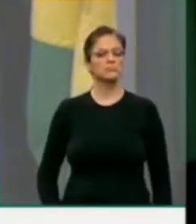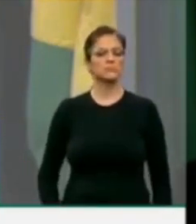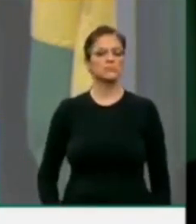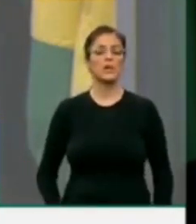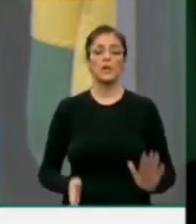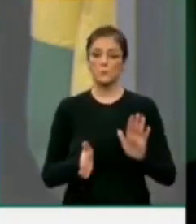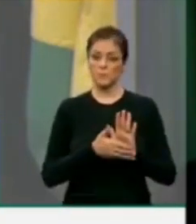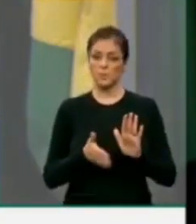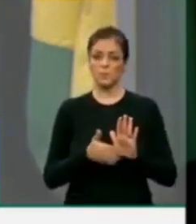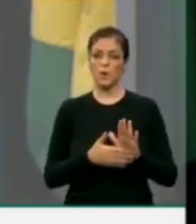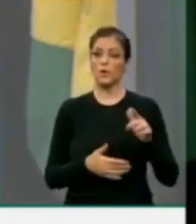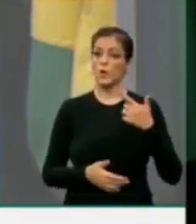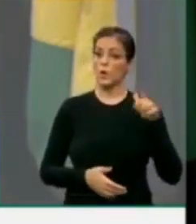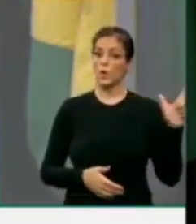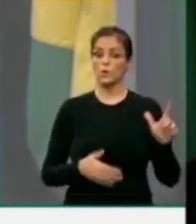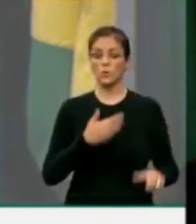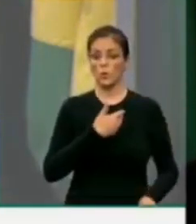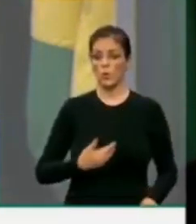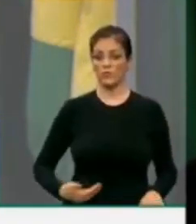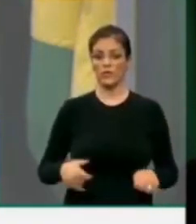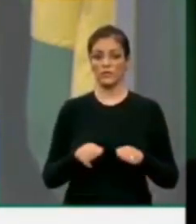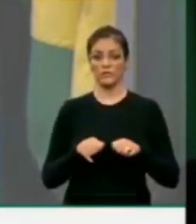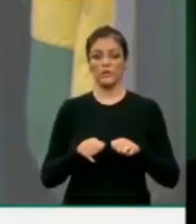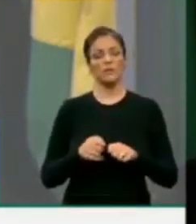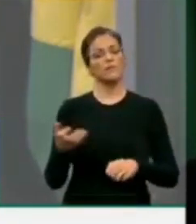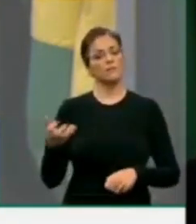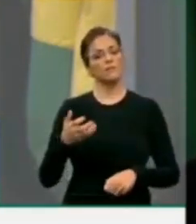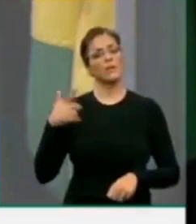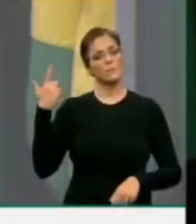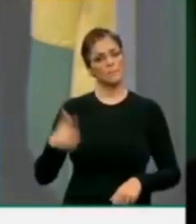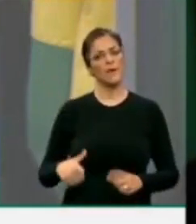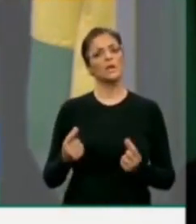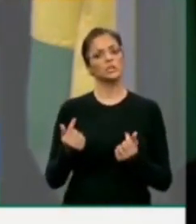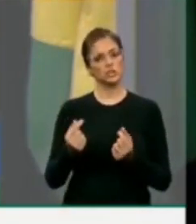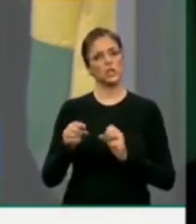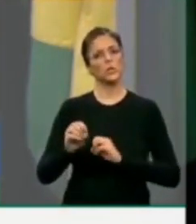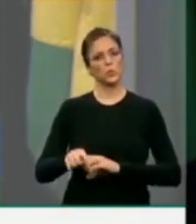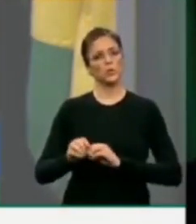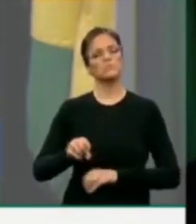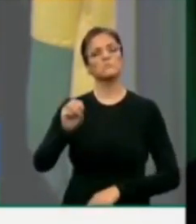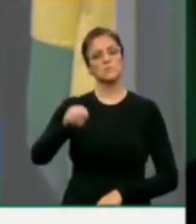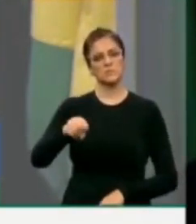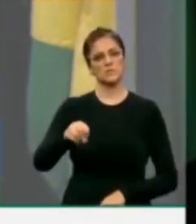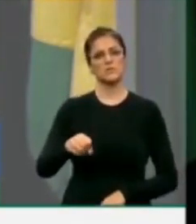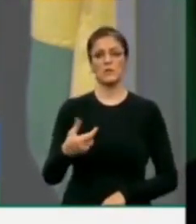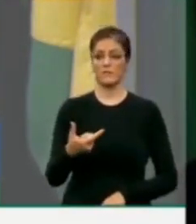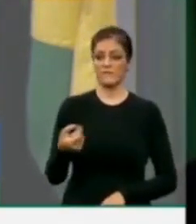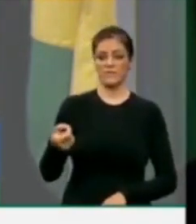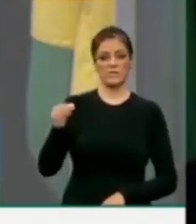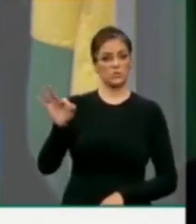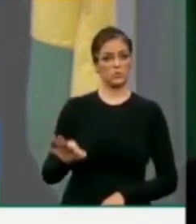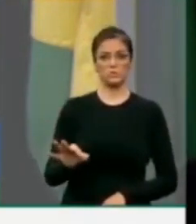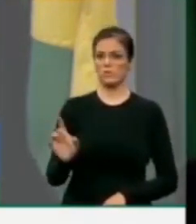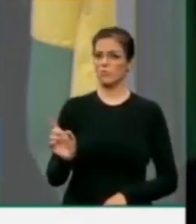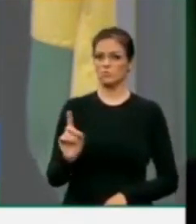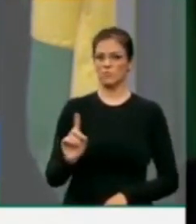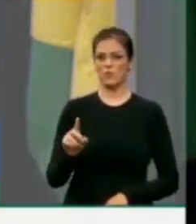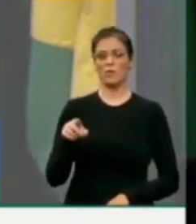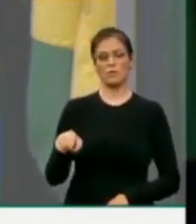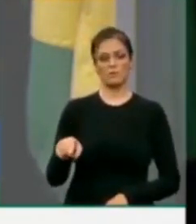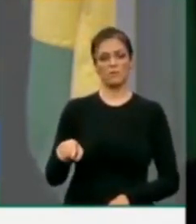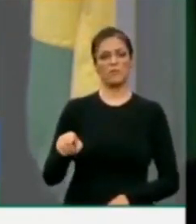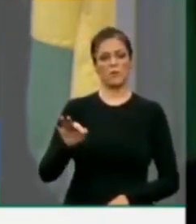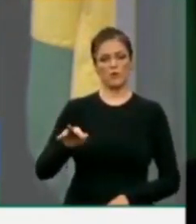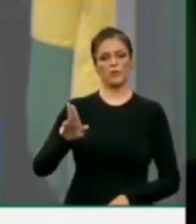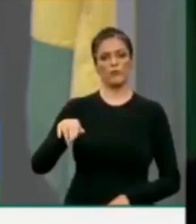é uma proposta que quer incrementar investimentos para a educação. Em vez de 20%, que é o que está sendo proposto para